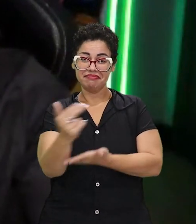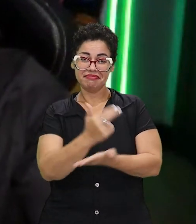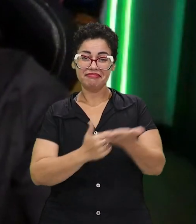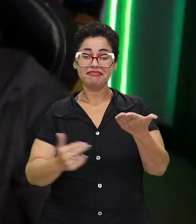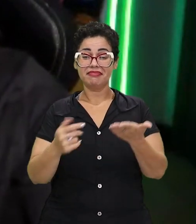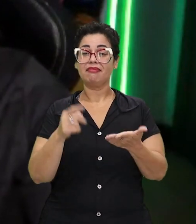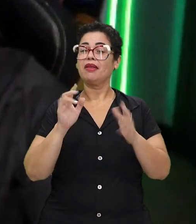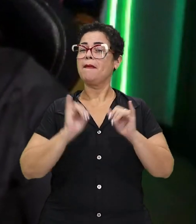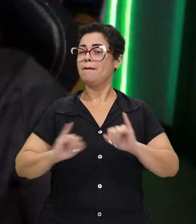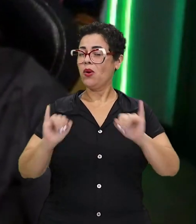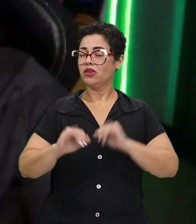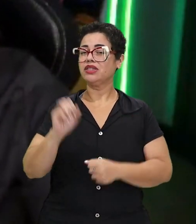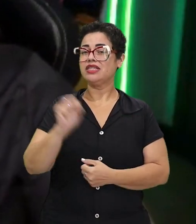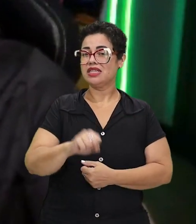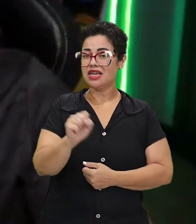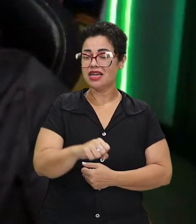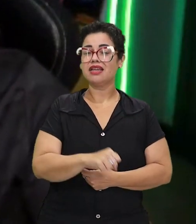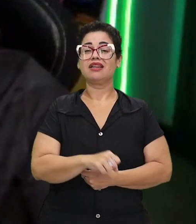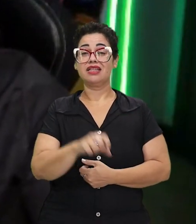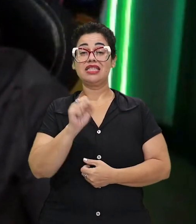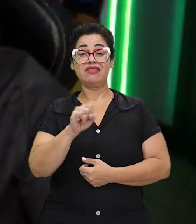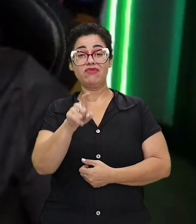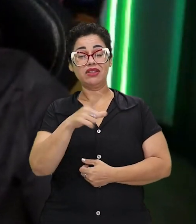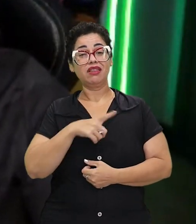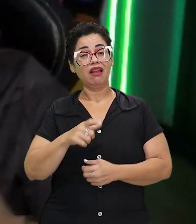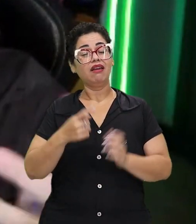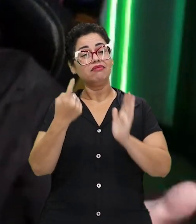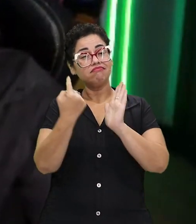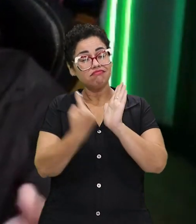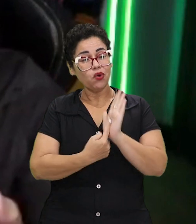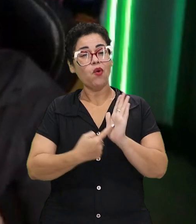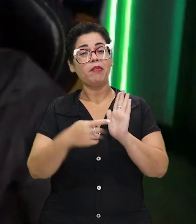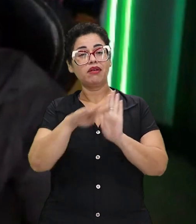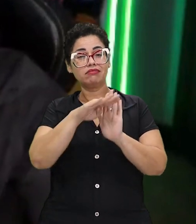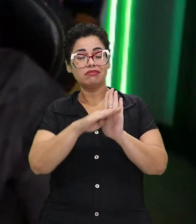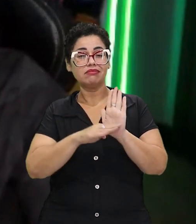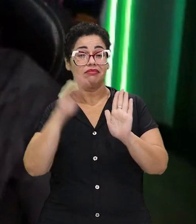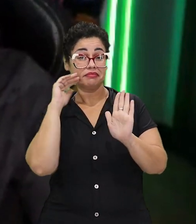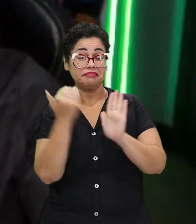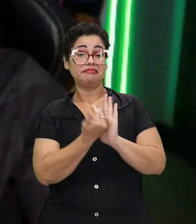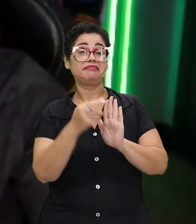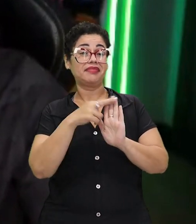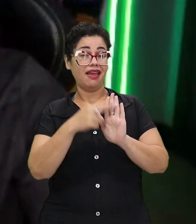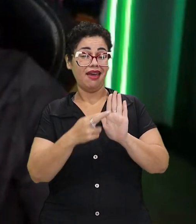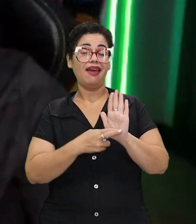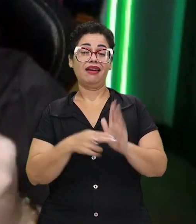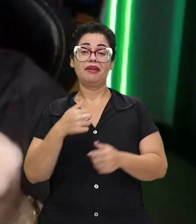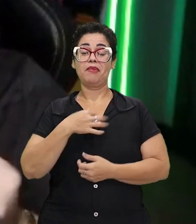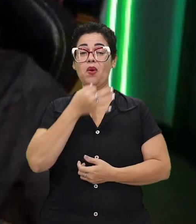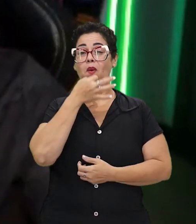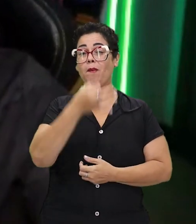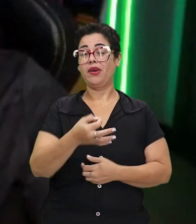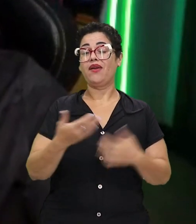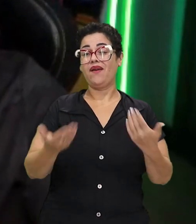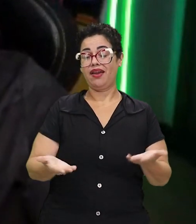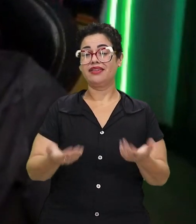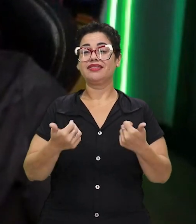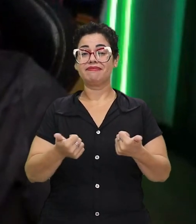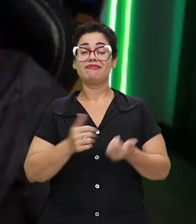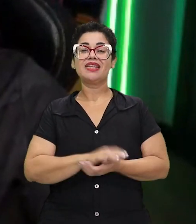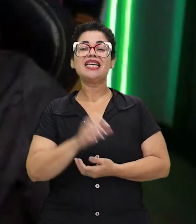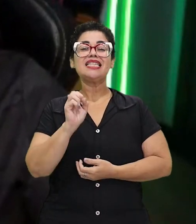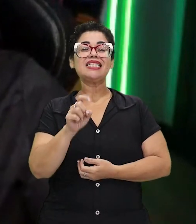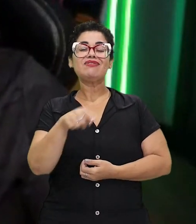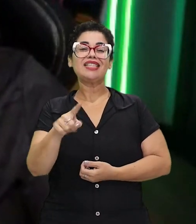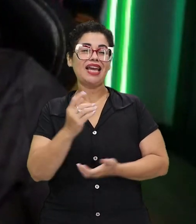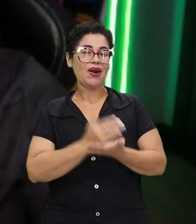designer, eu acho que tem muita coisa, e é importante, sim, desde que você se comprometa em fazer. Então, a minha opinião é